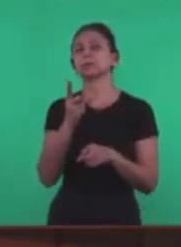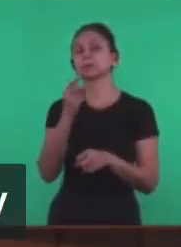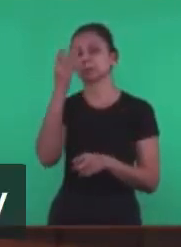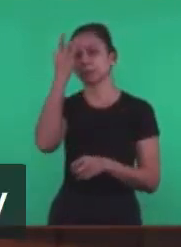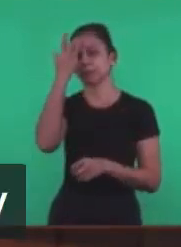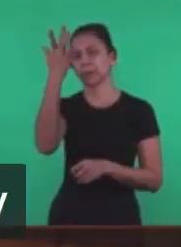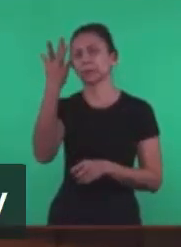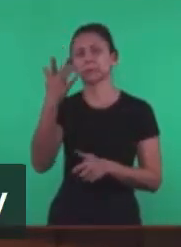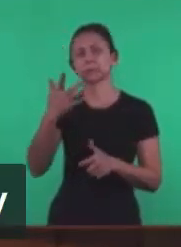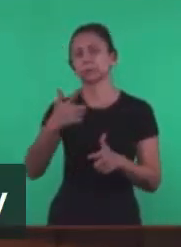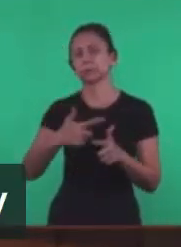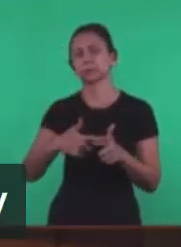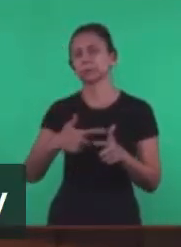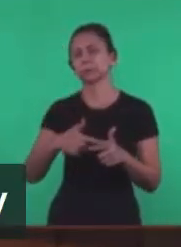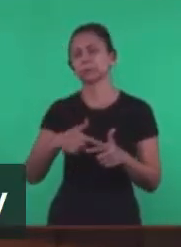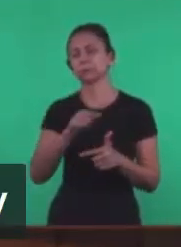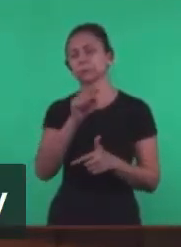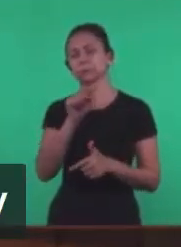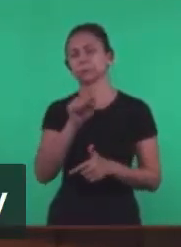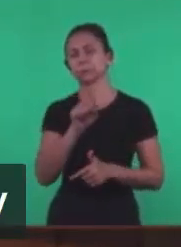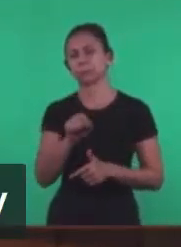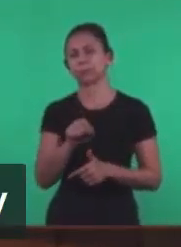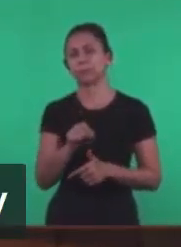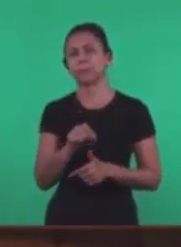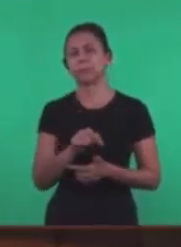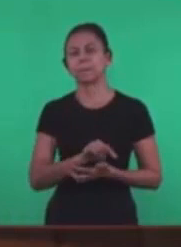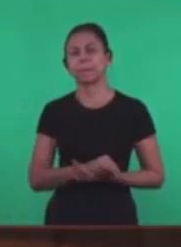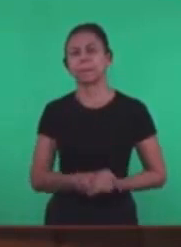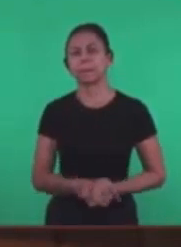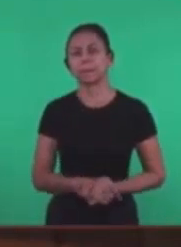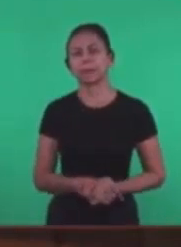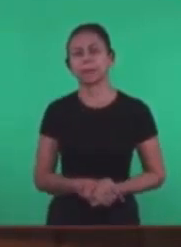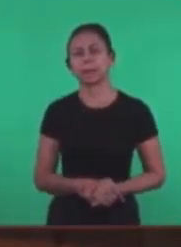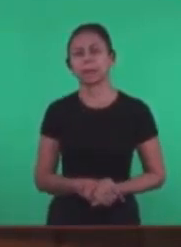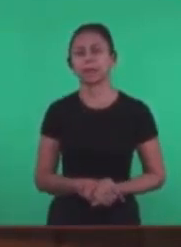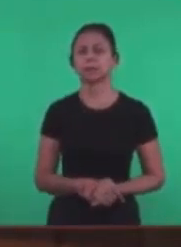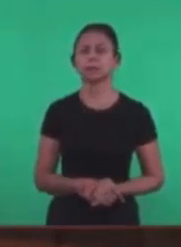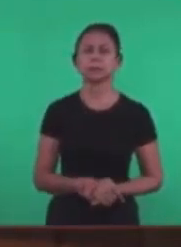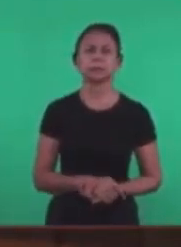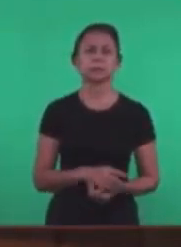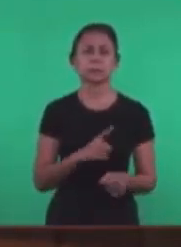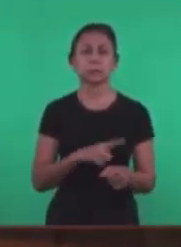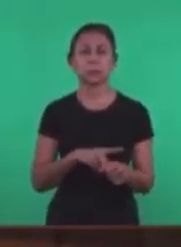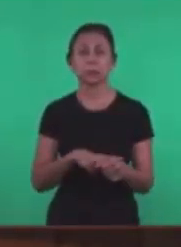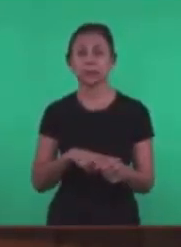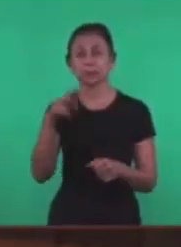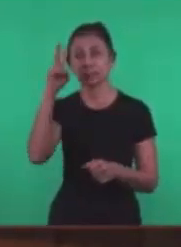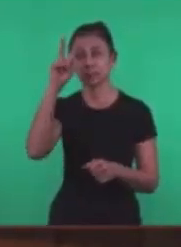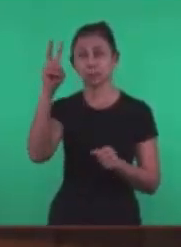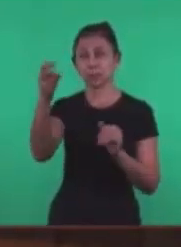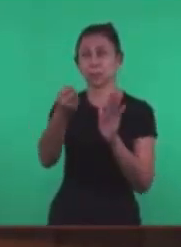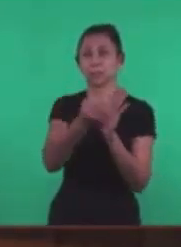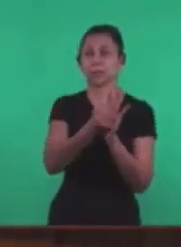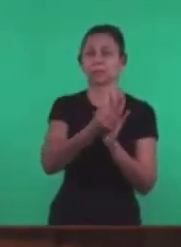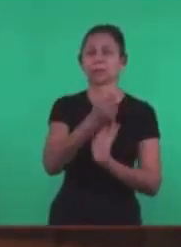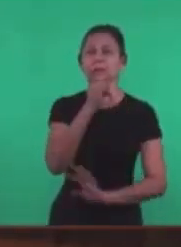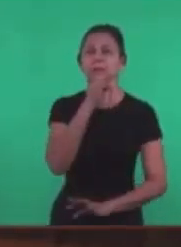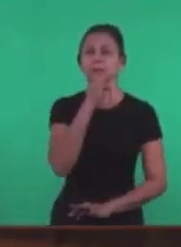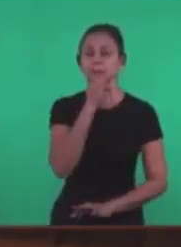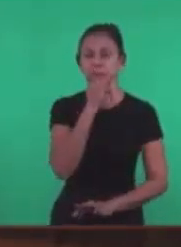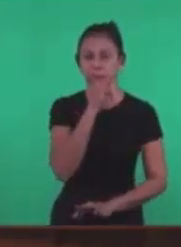Porque Há momentos Podemos dizer assim Marcados pela história Por exemplo